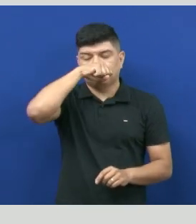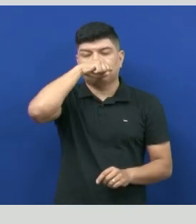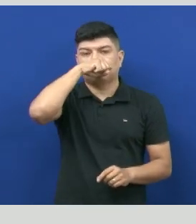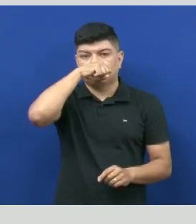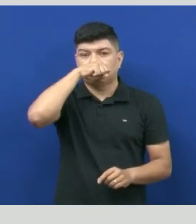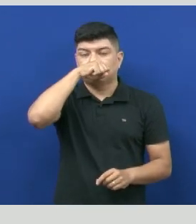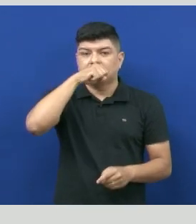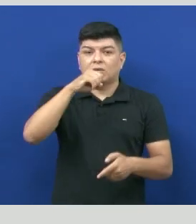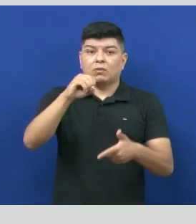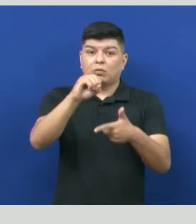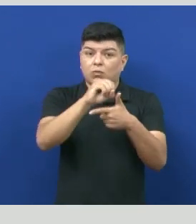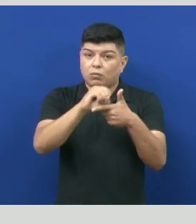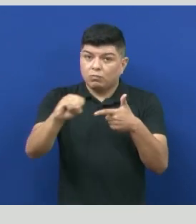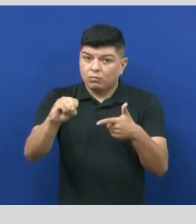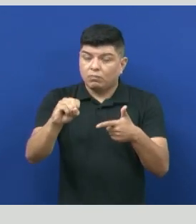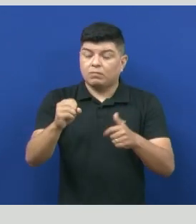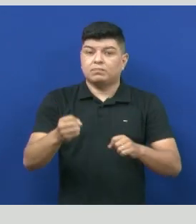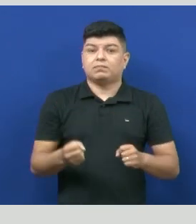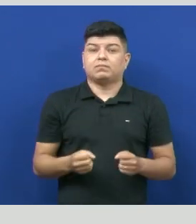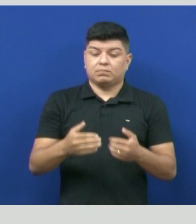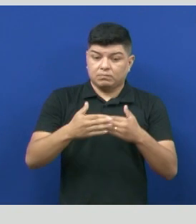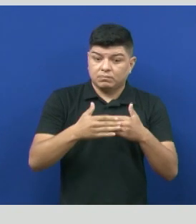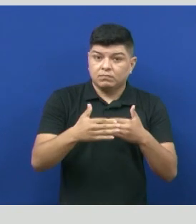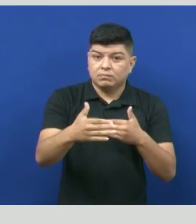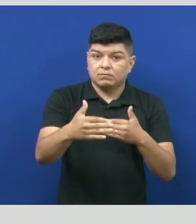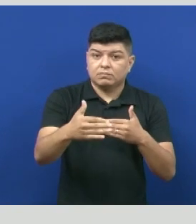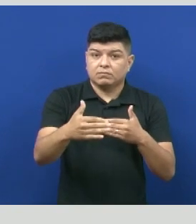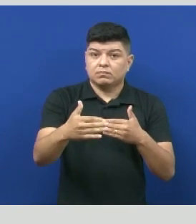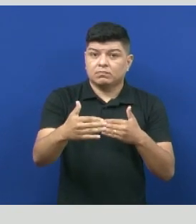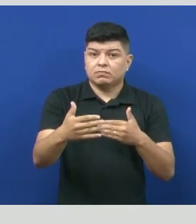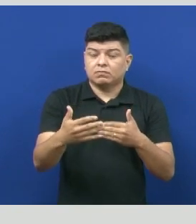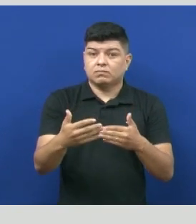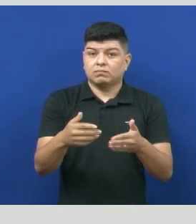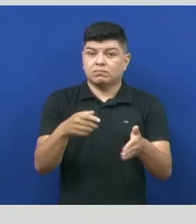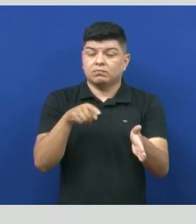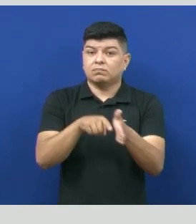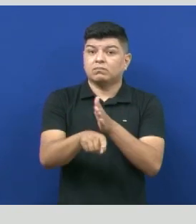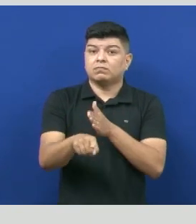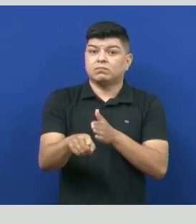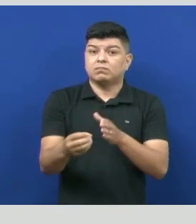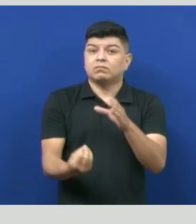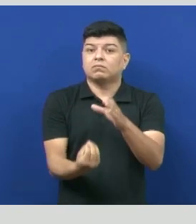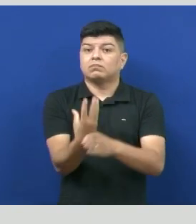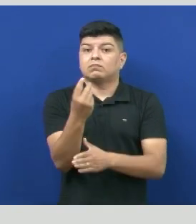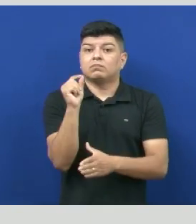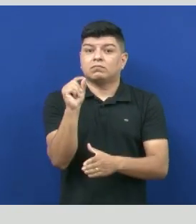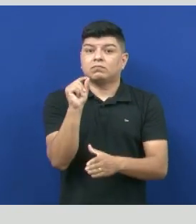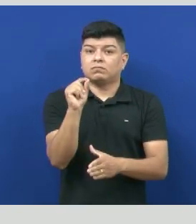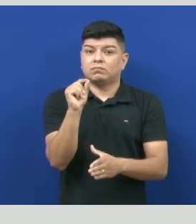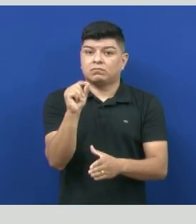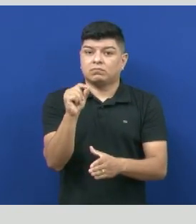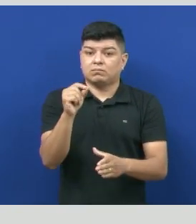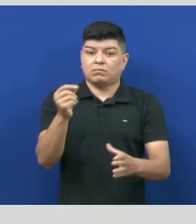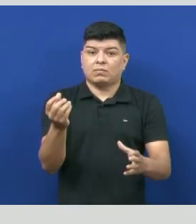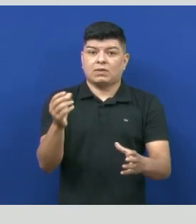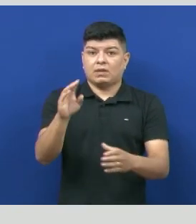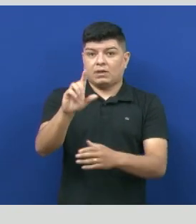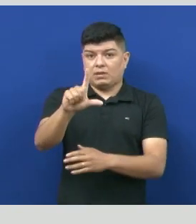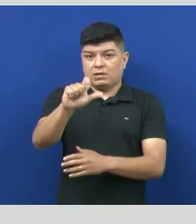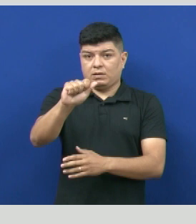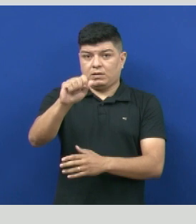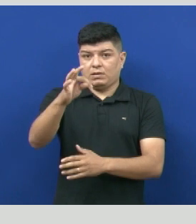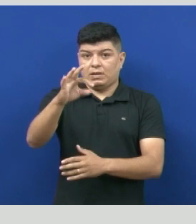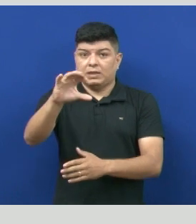oxigênio. Enfim, a partir daí, dessa discussão, nascia, por exemplo, a indústria de enlatados, né?